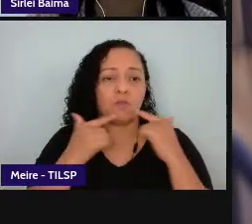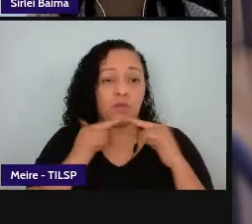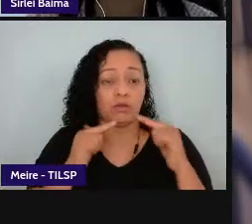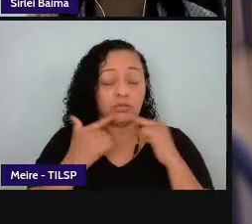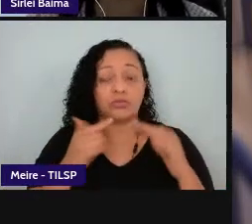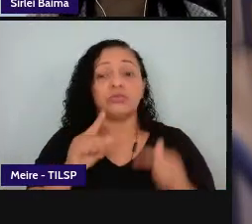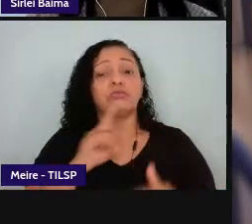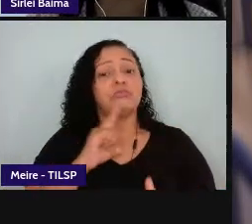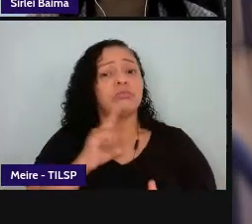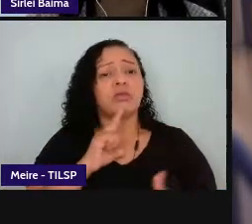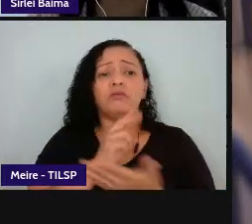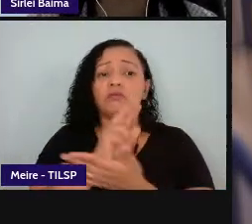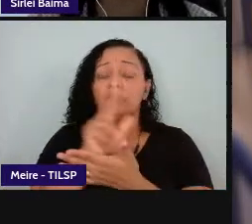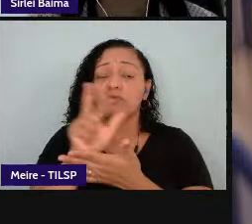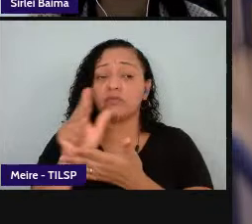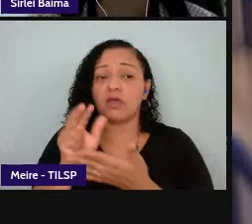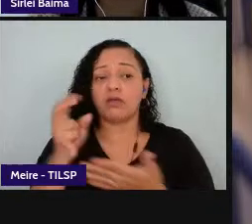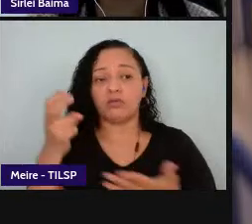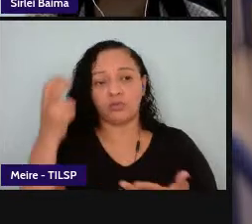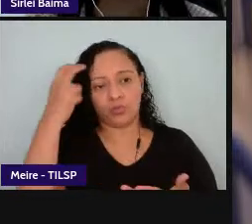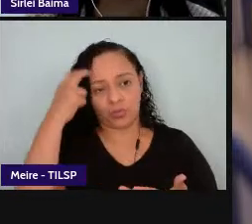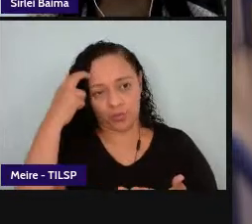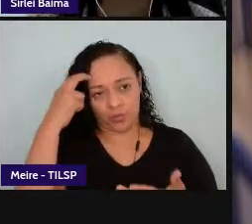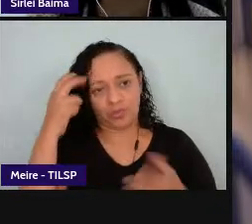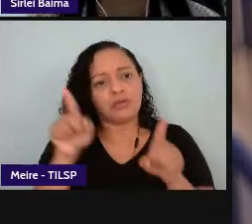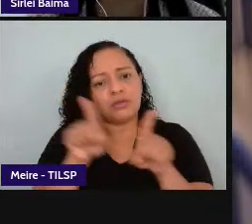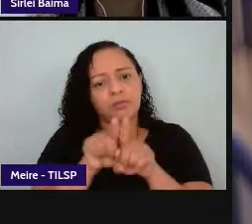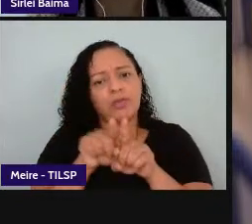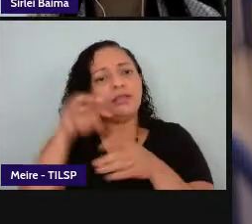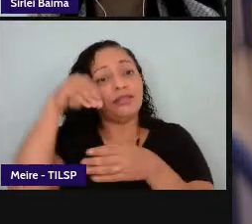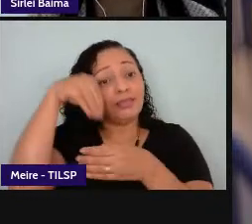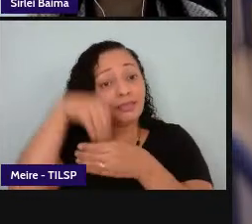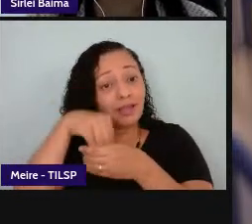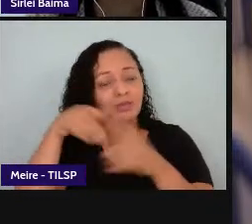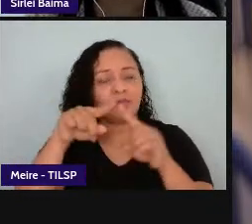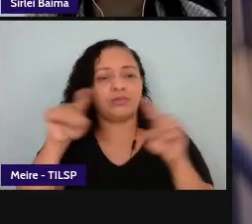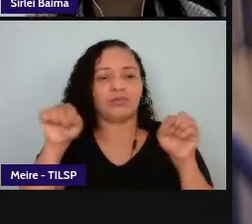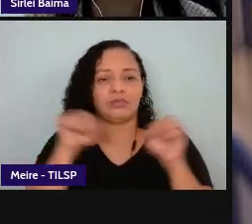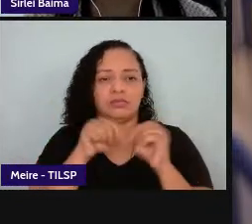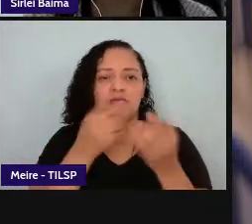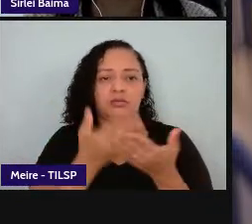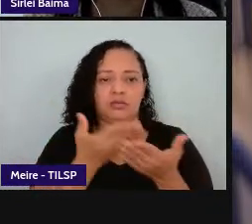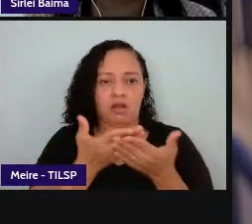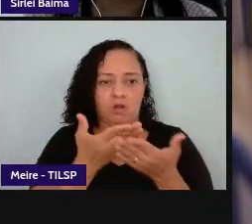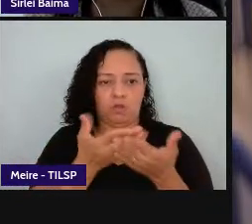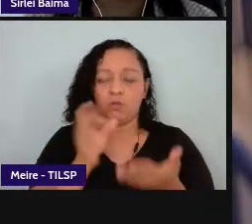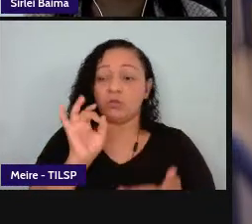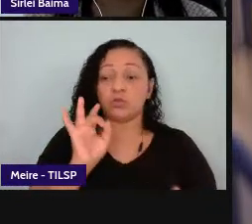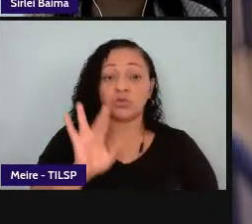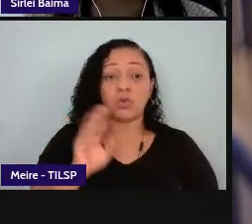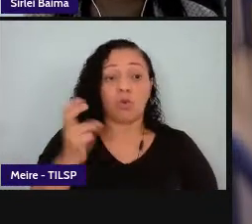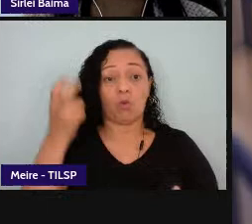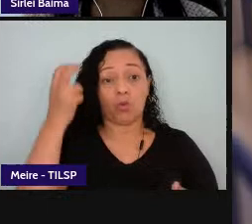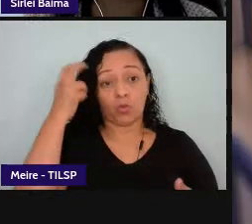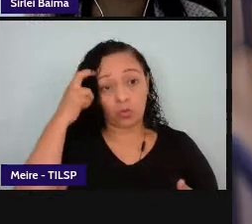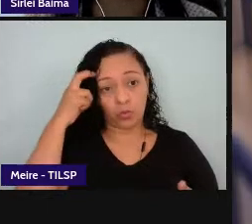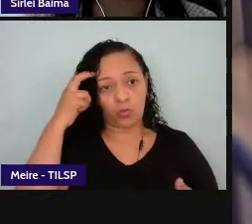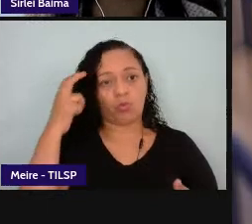mais variadas culturas presentes na sala de aula não só a cultura valorizada então na